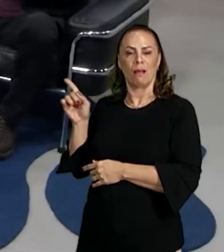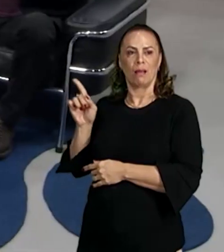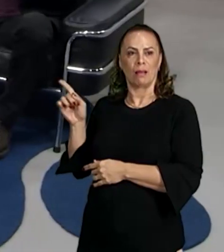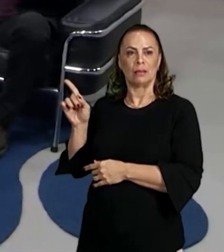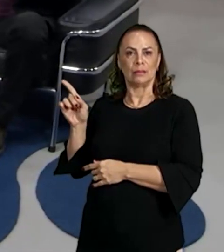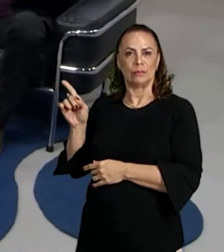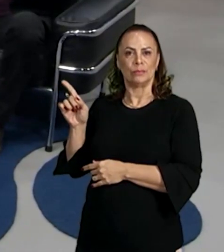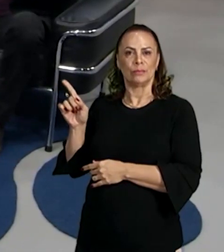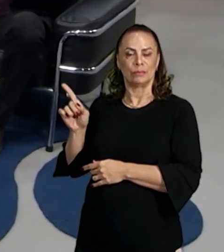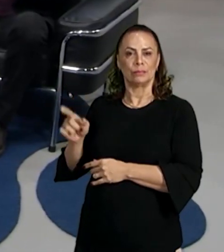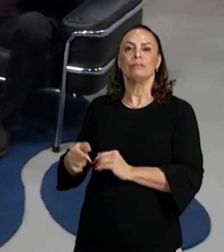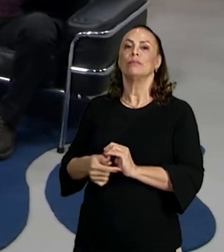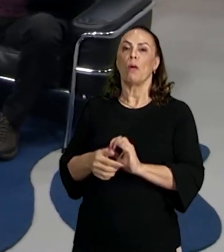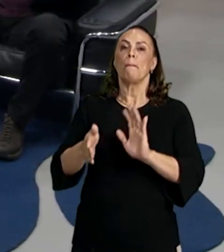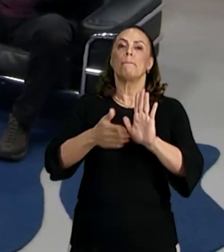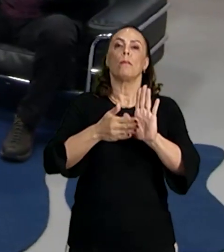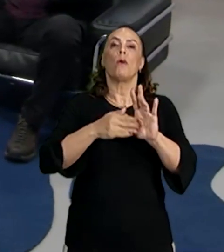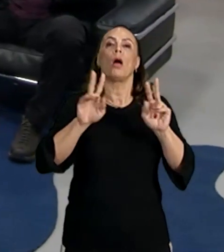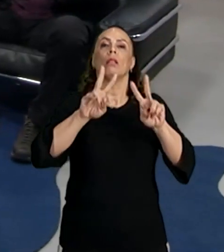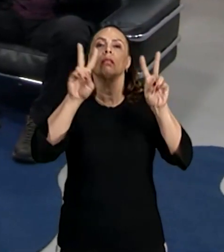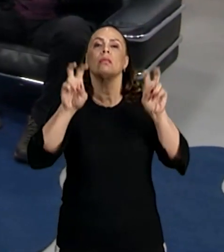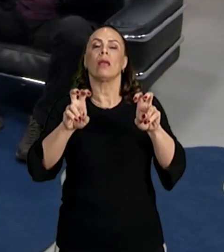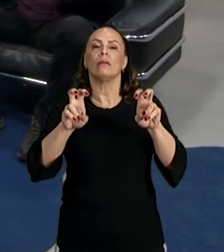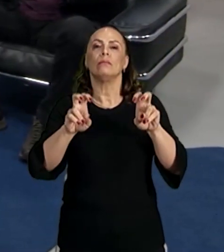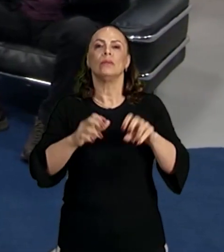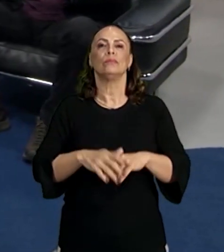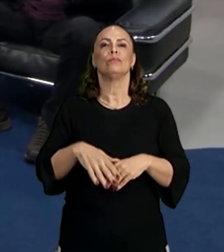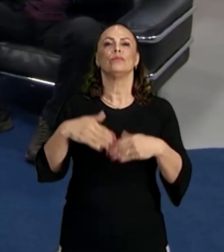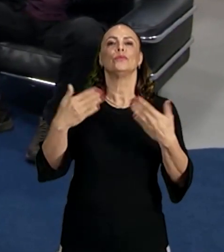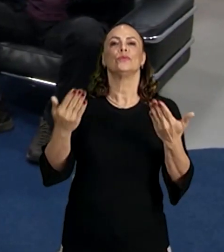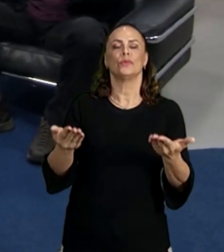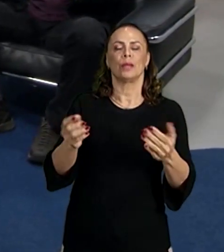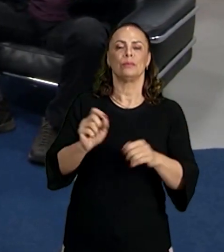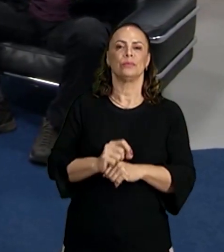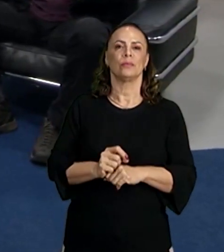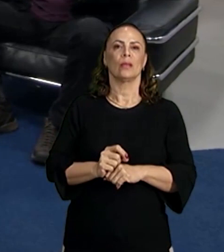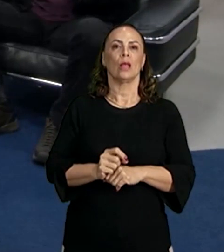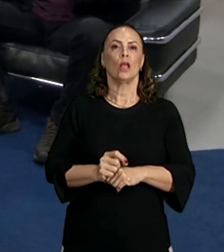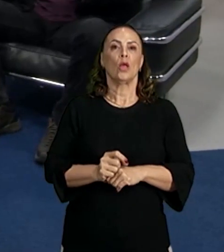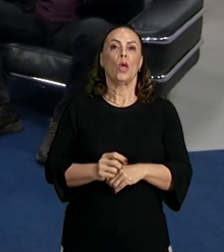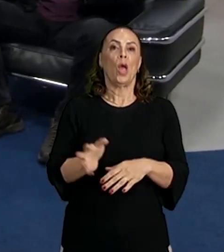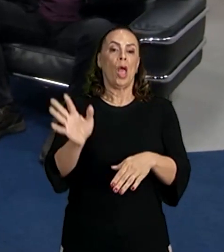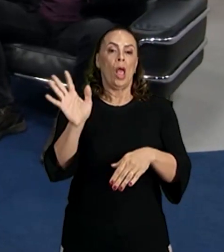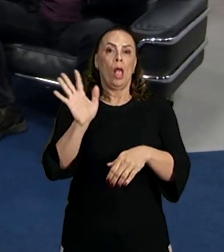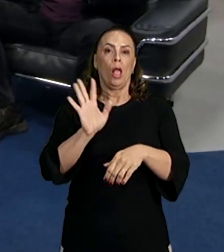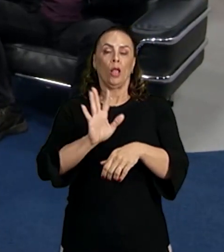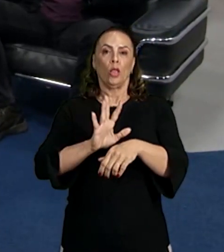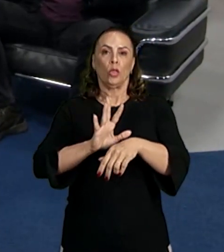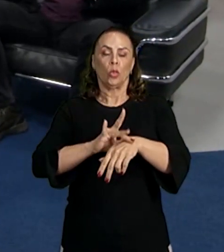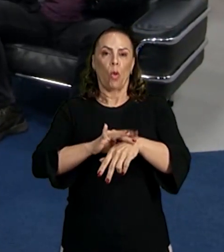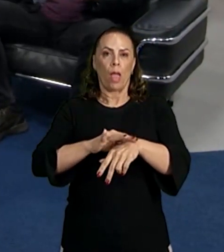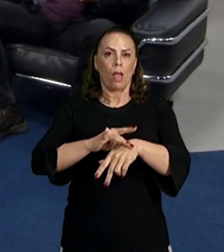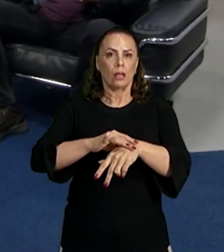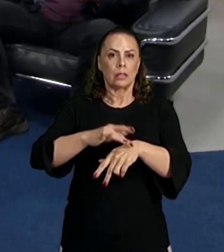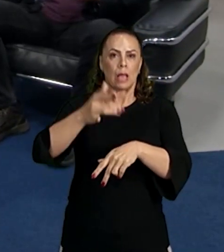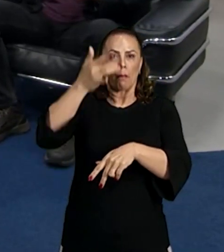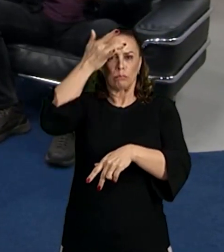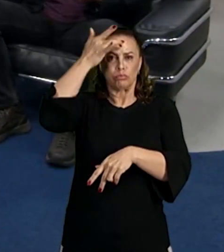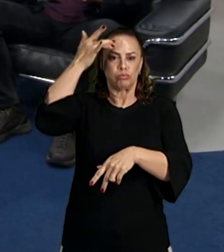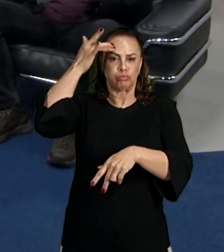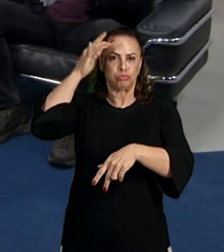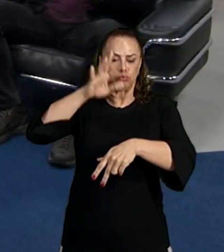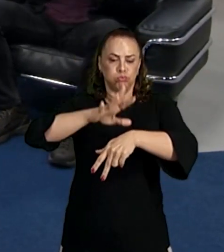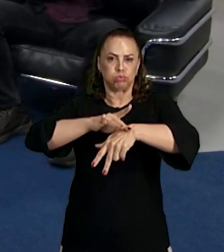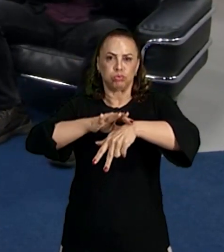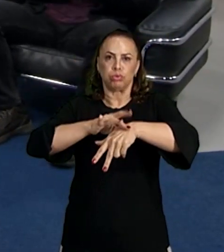proposto nesse caso aqui de 2020, foi o estigma associado às doenças mentais na sociedade brasileira. Sabendo o